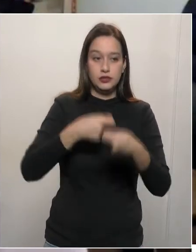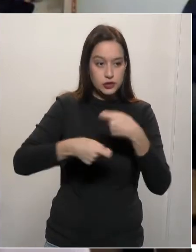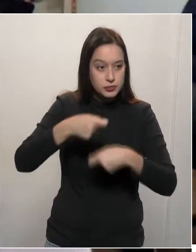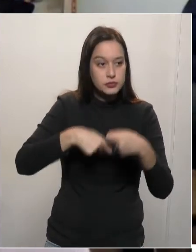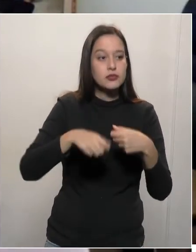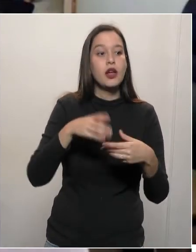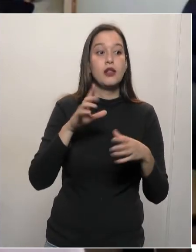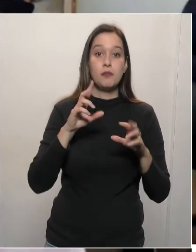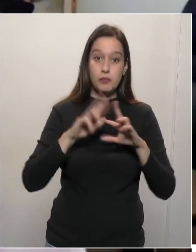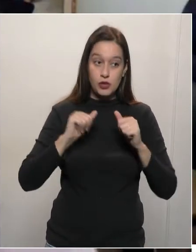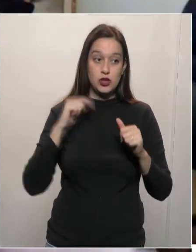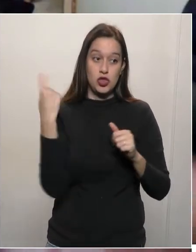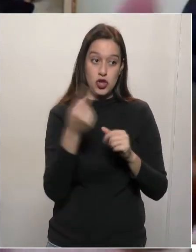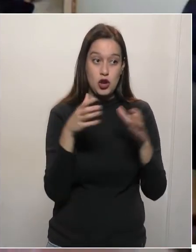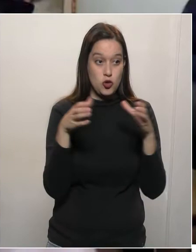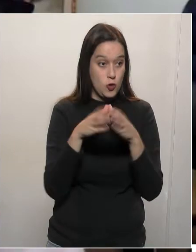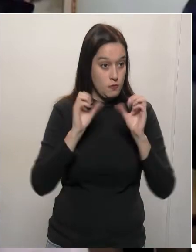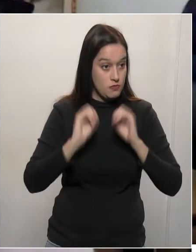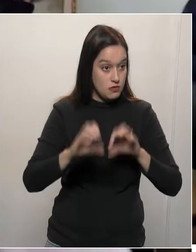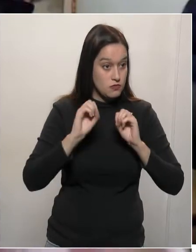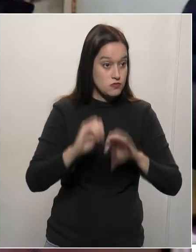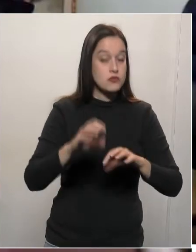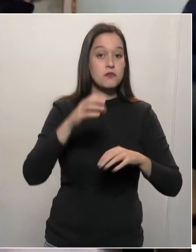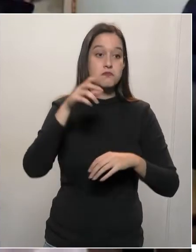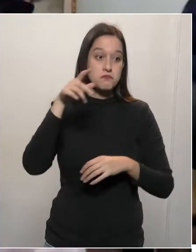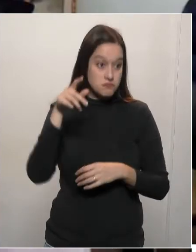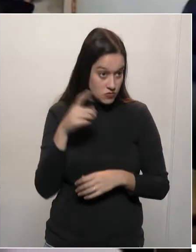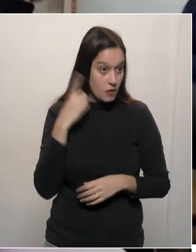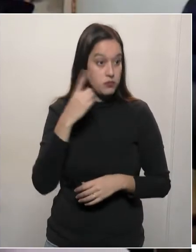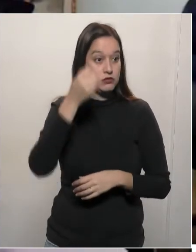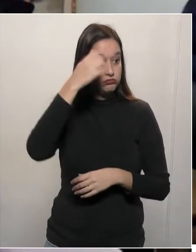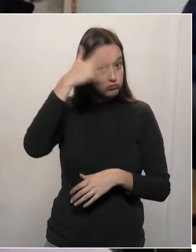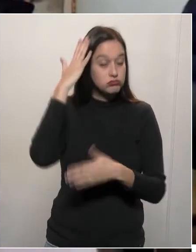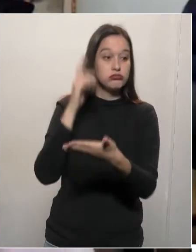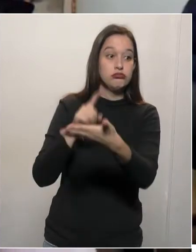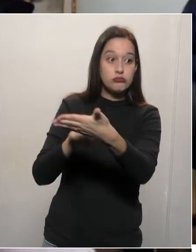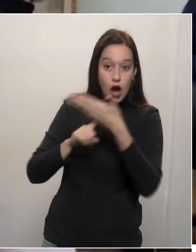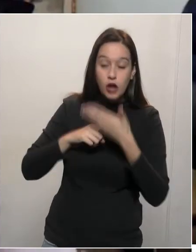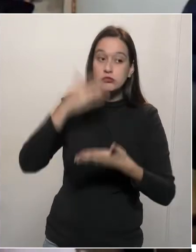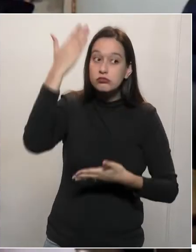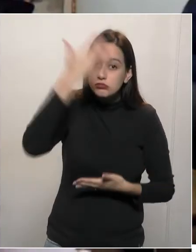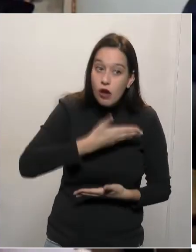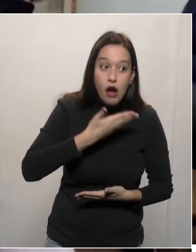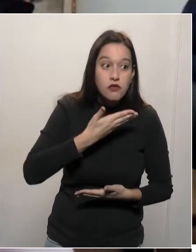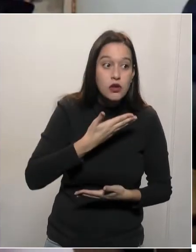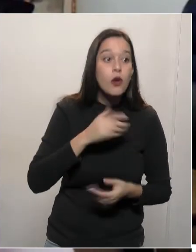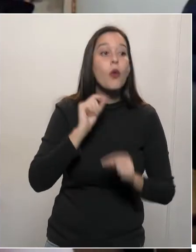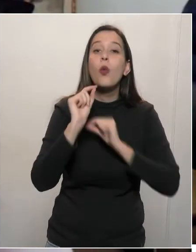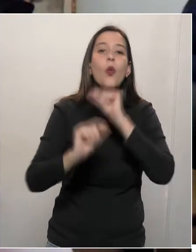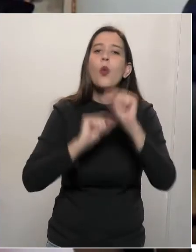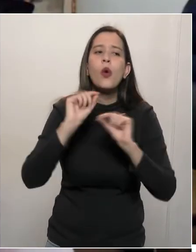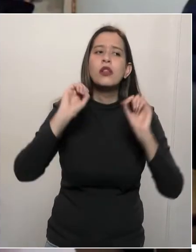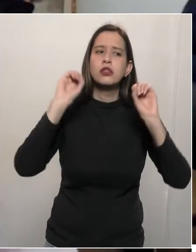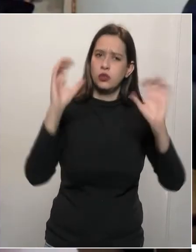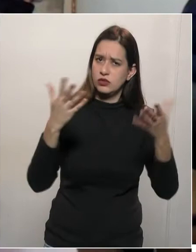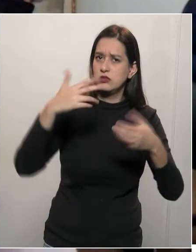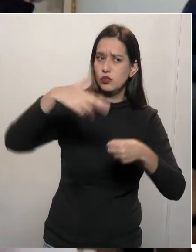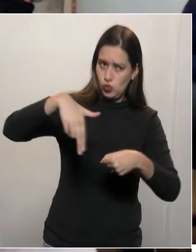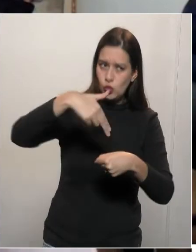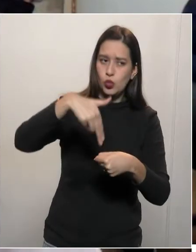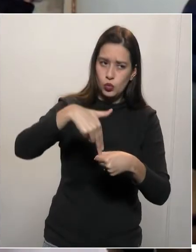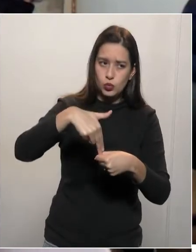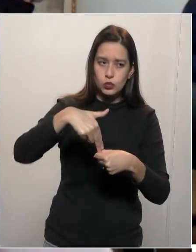Benéria, o senhor que tem o mesmo respeito para recolher, para trazer à tona os possíveis abusos que possam ter ocorrido. Eu estou à sua